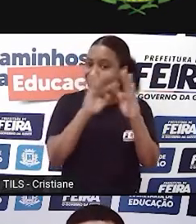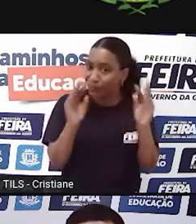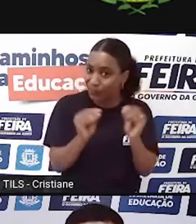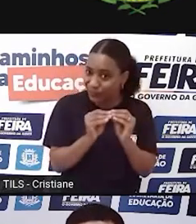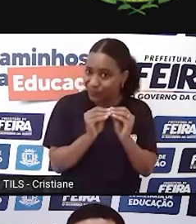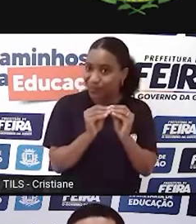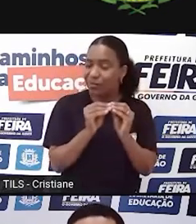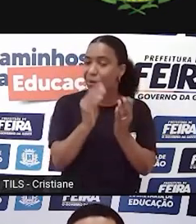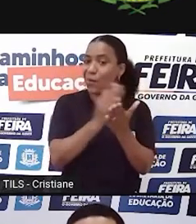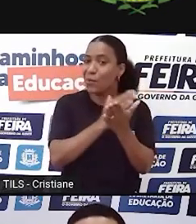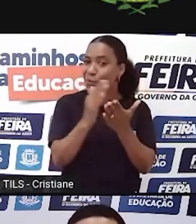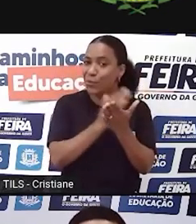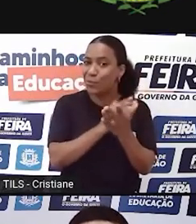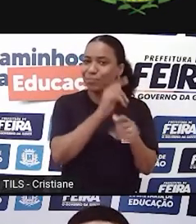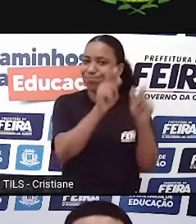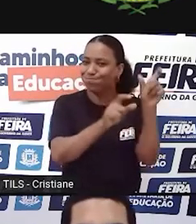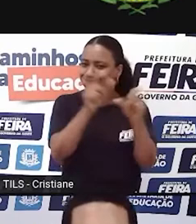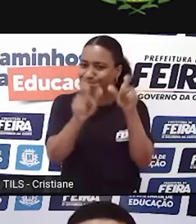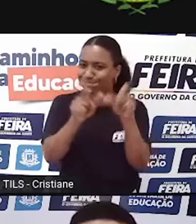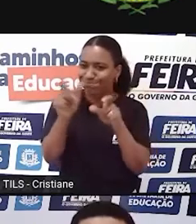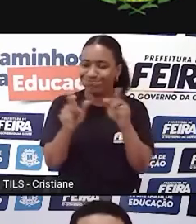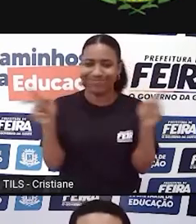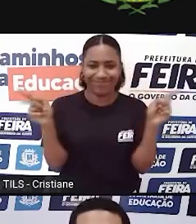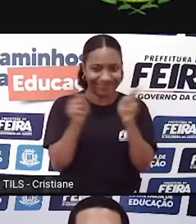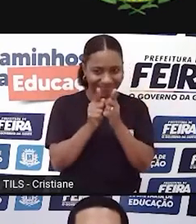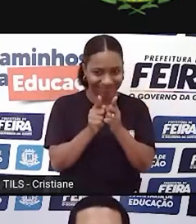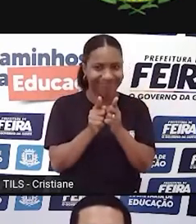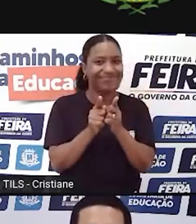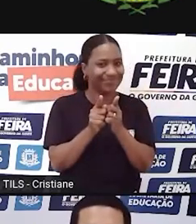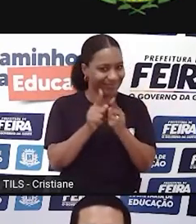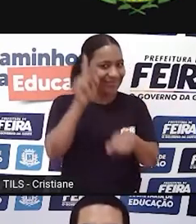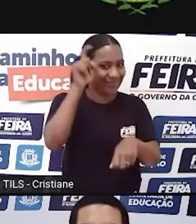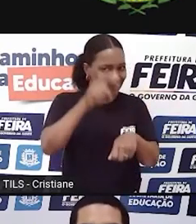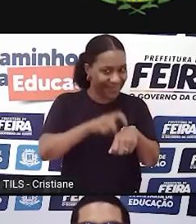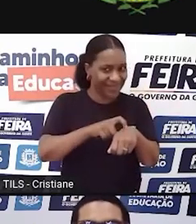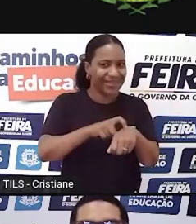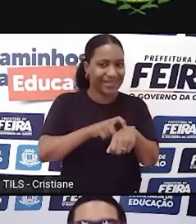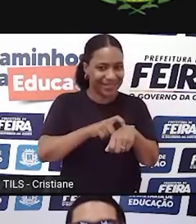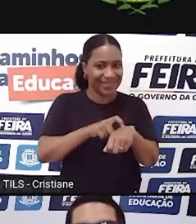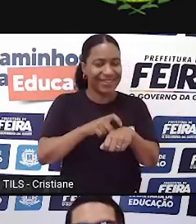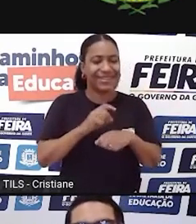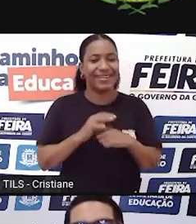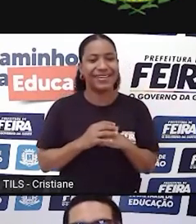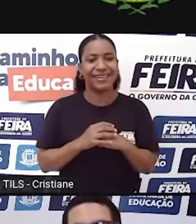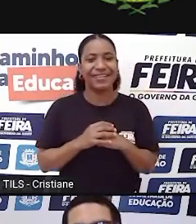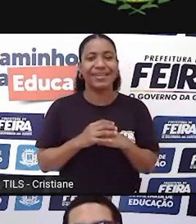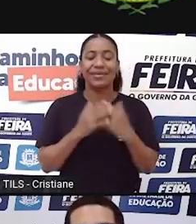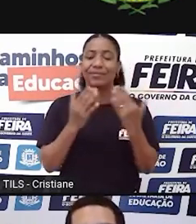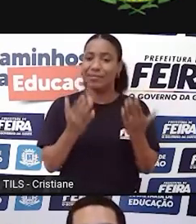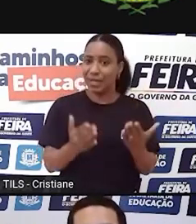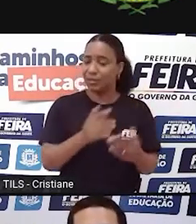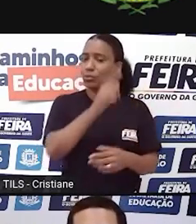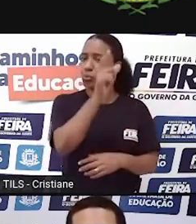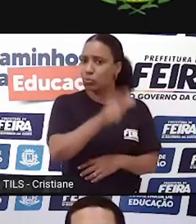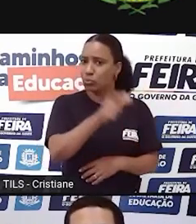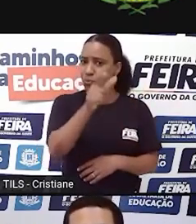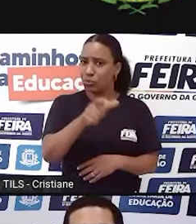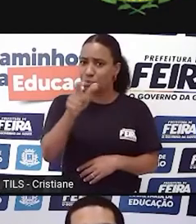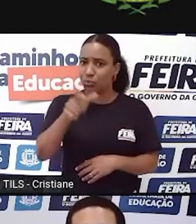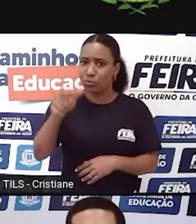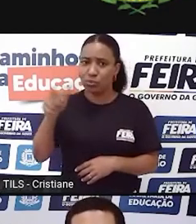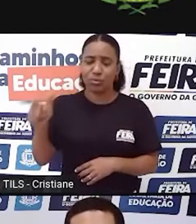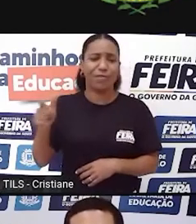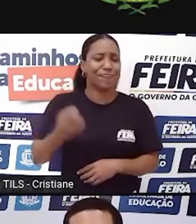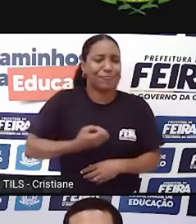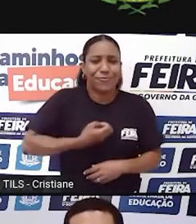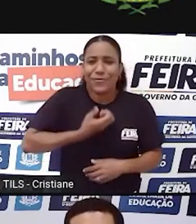algumas, bem assim, de forma resumida, né? Mas que existem muito mais vozes aí